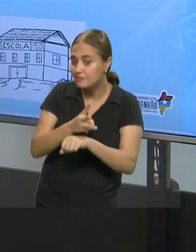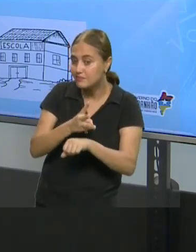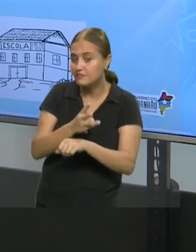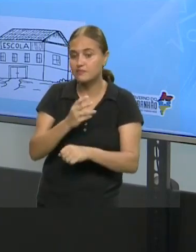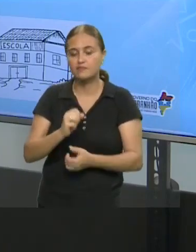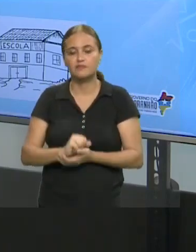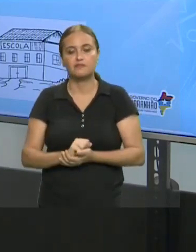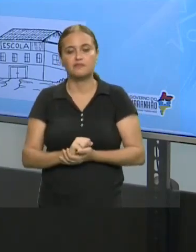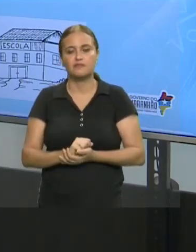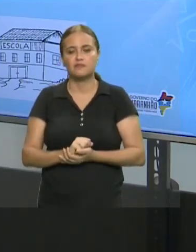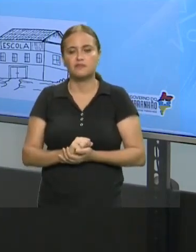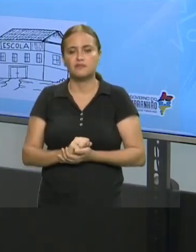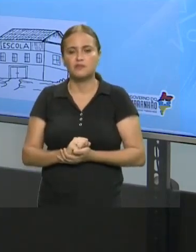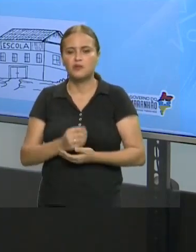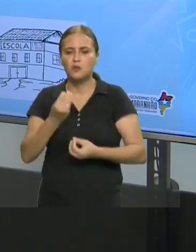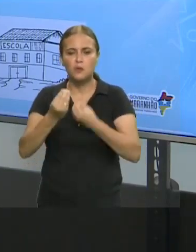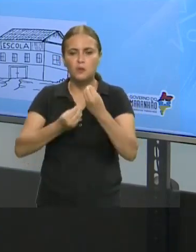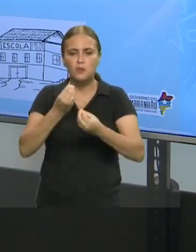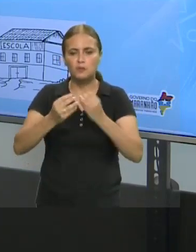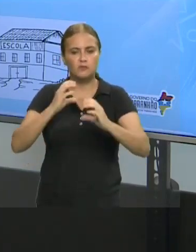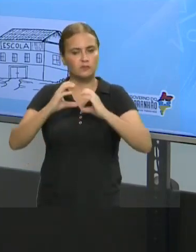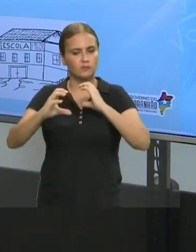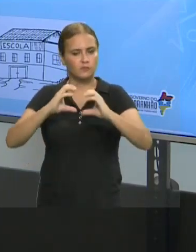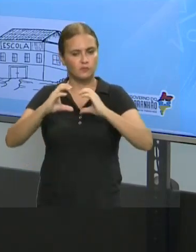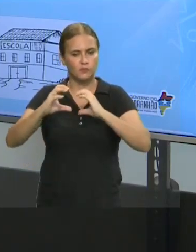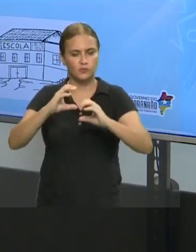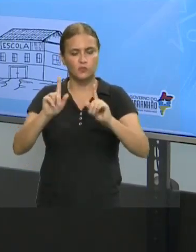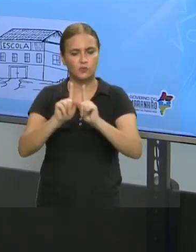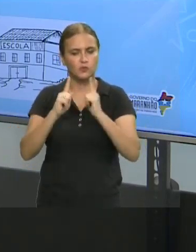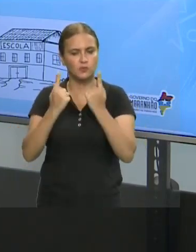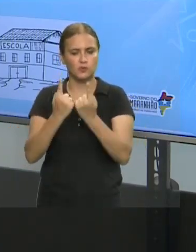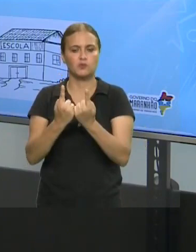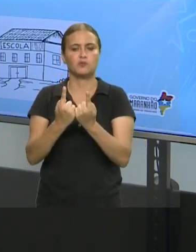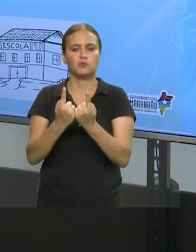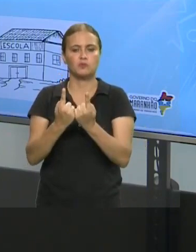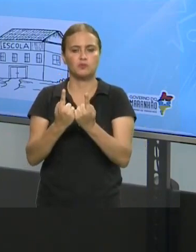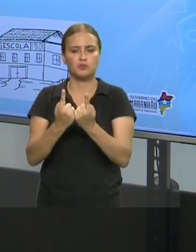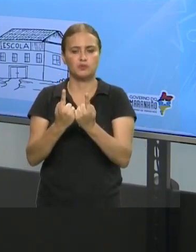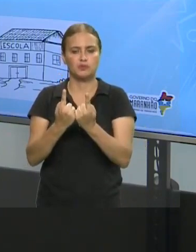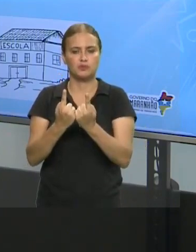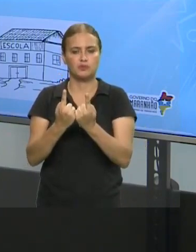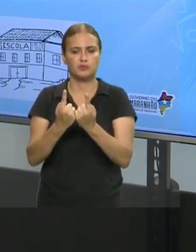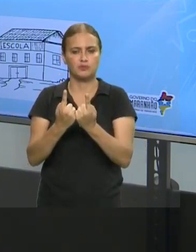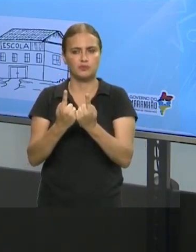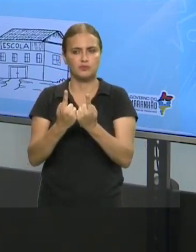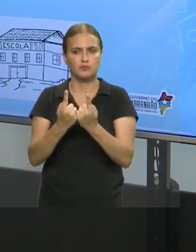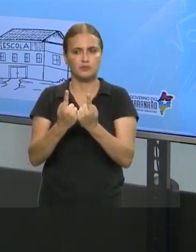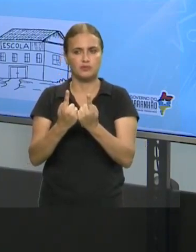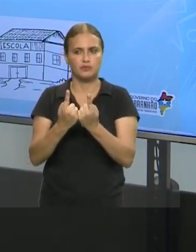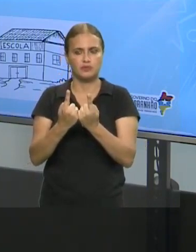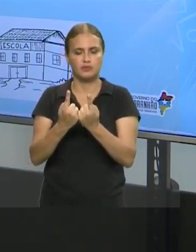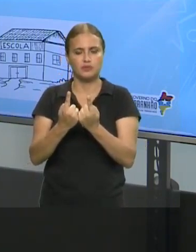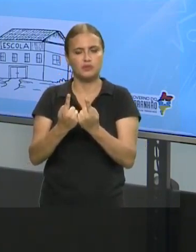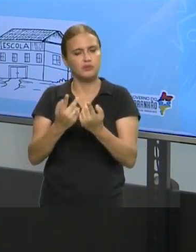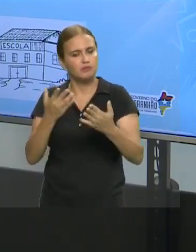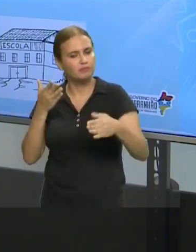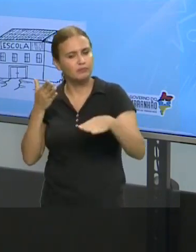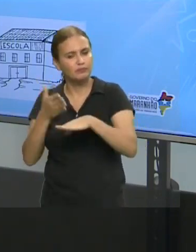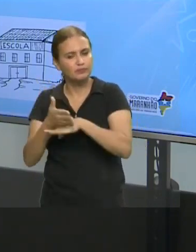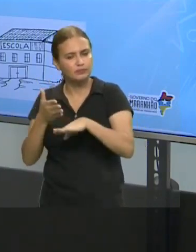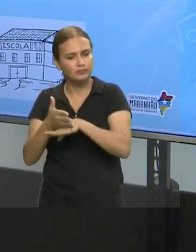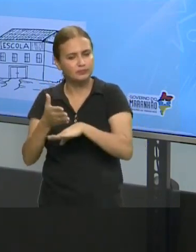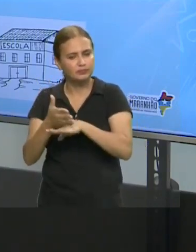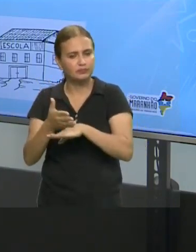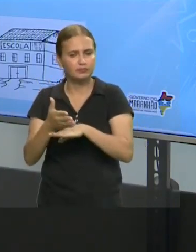na maneira como você se comunica, nos grupos aos quais você forma, dos quais você